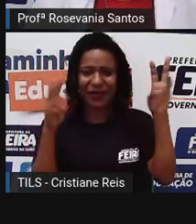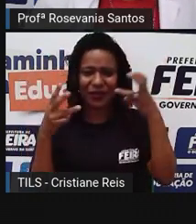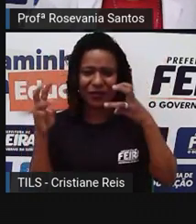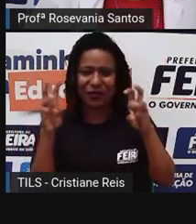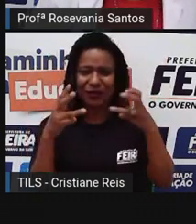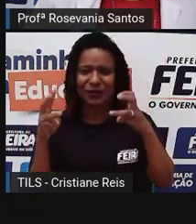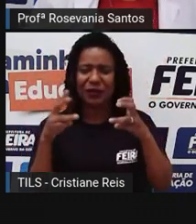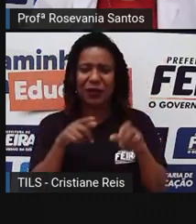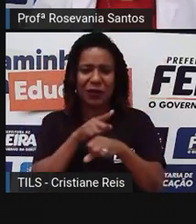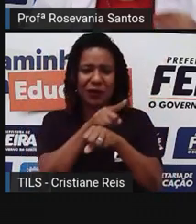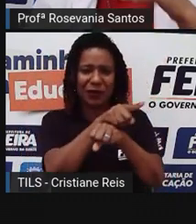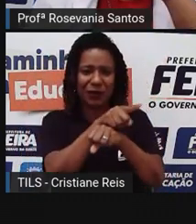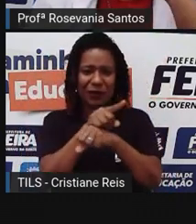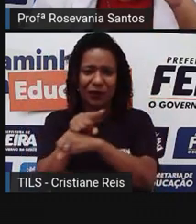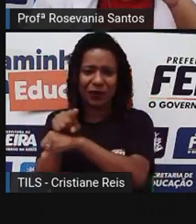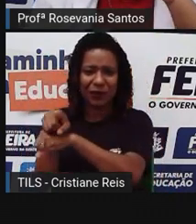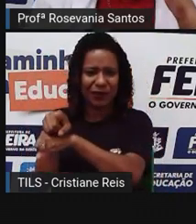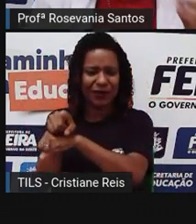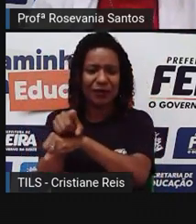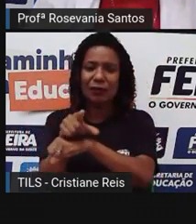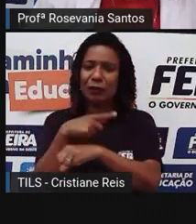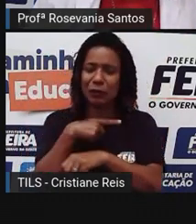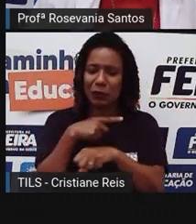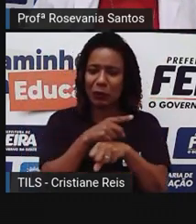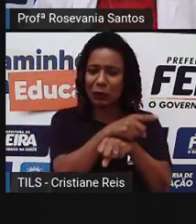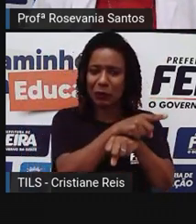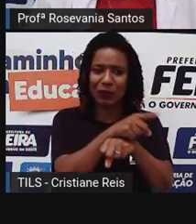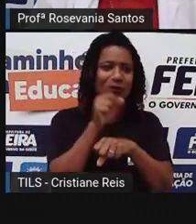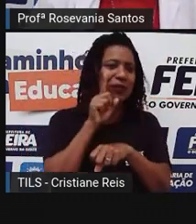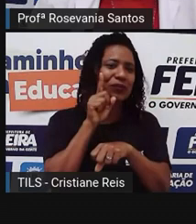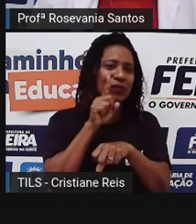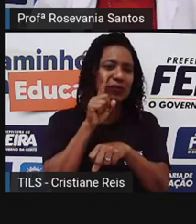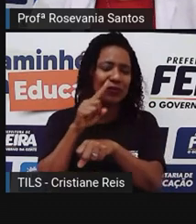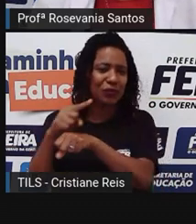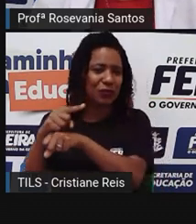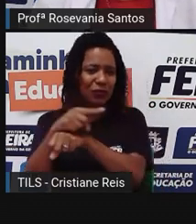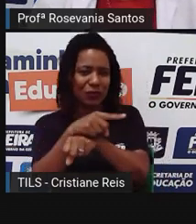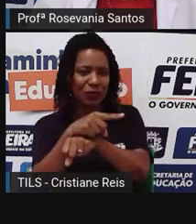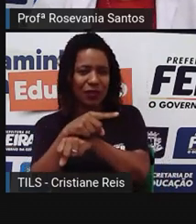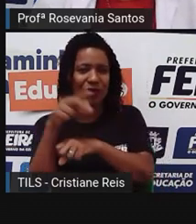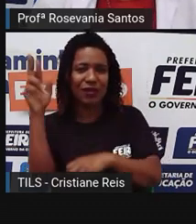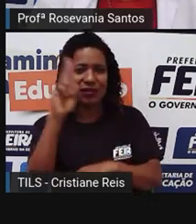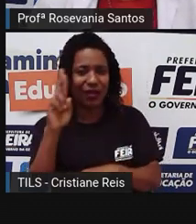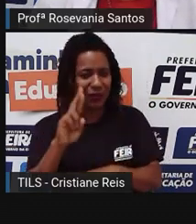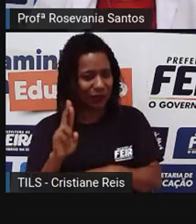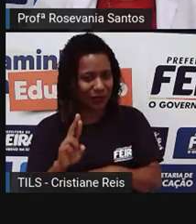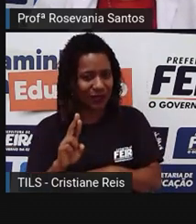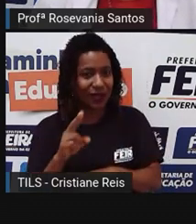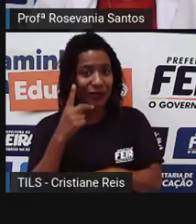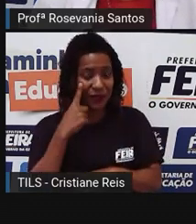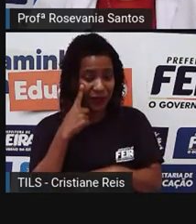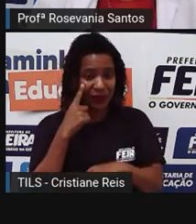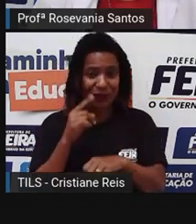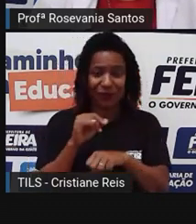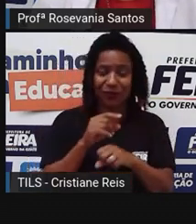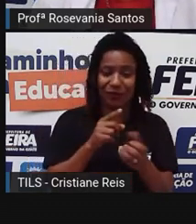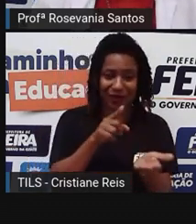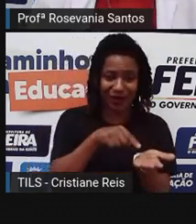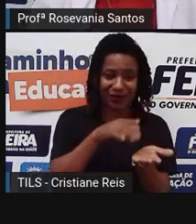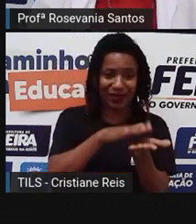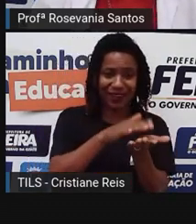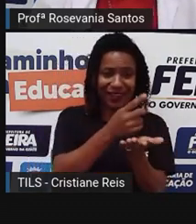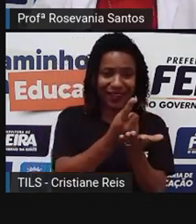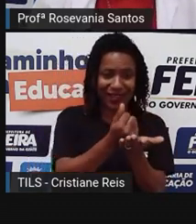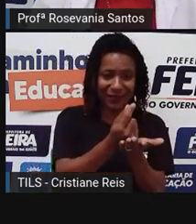Um dos Estados Unidos, do outro, né? Da Rússia, Dos países socialistas. Então, de um lado, capitalismo. Do outro lado, socialismo.